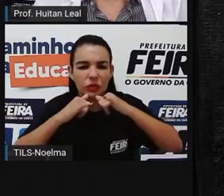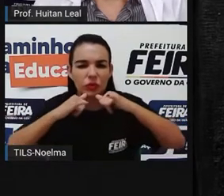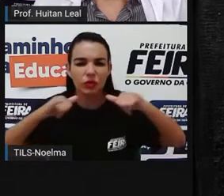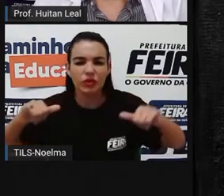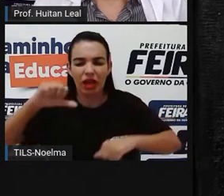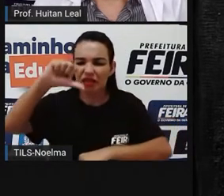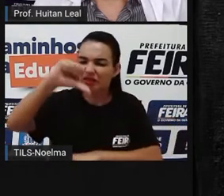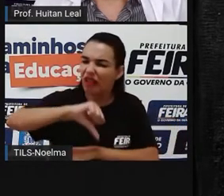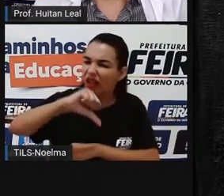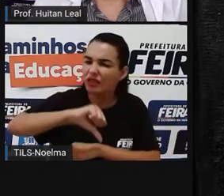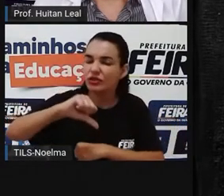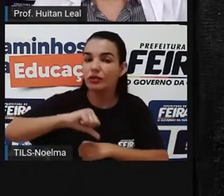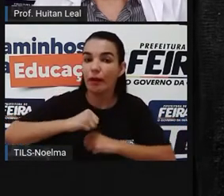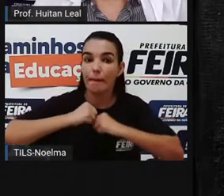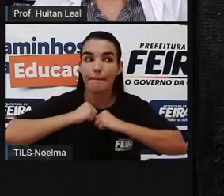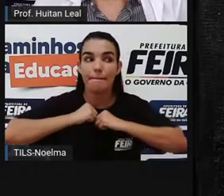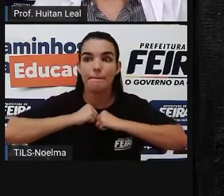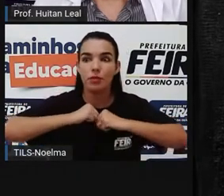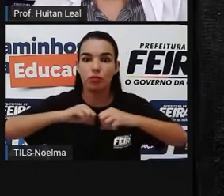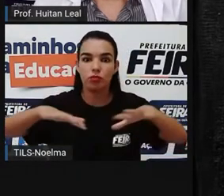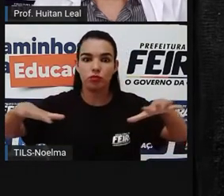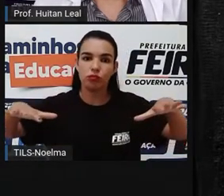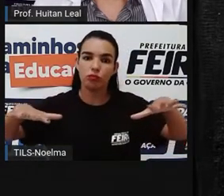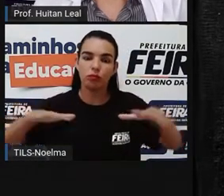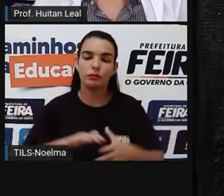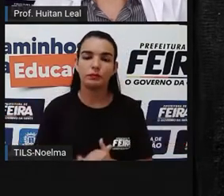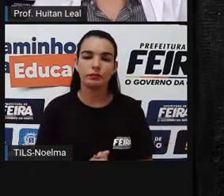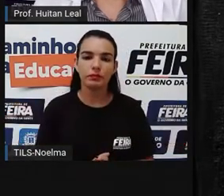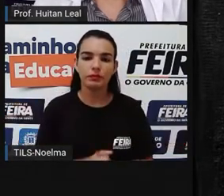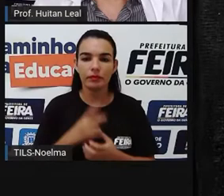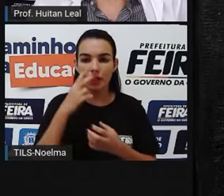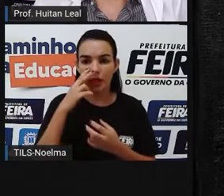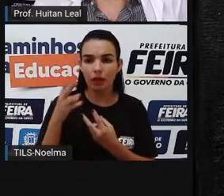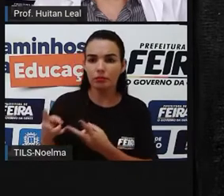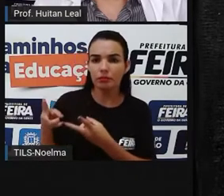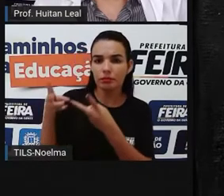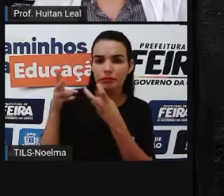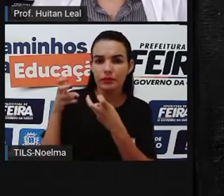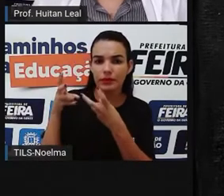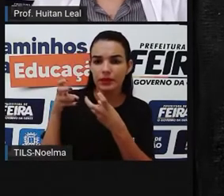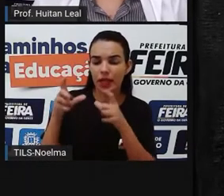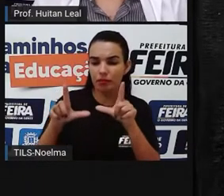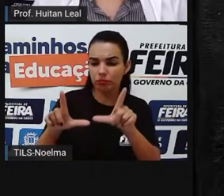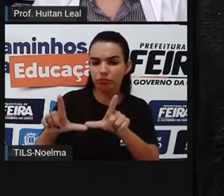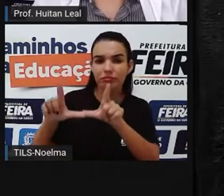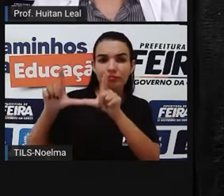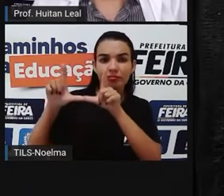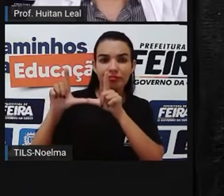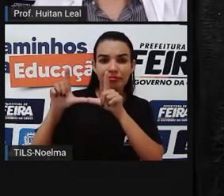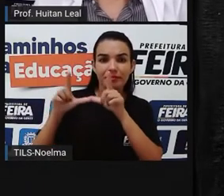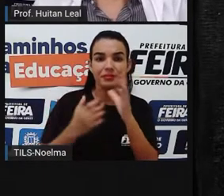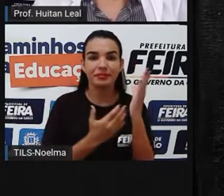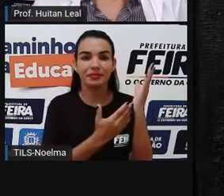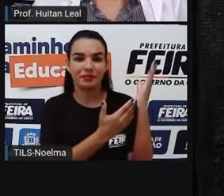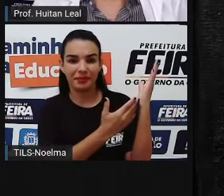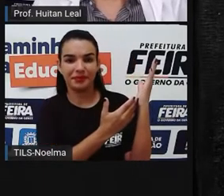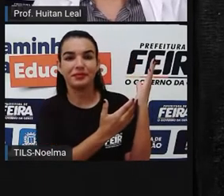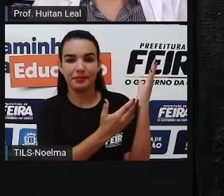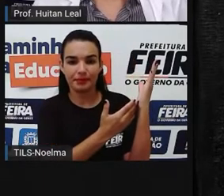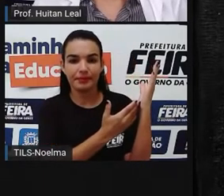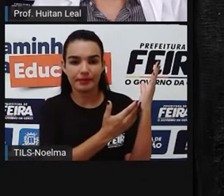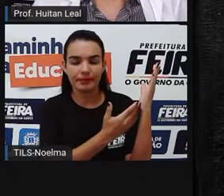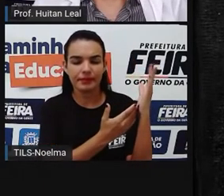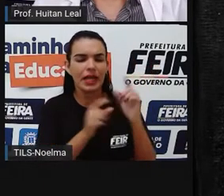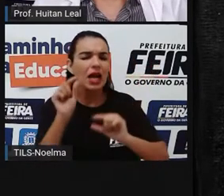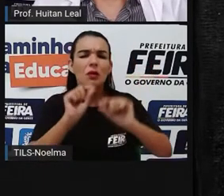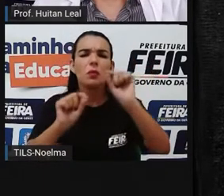cresceram muito, não é? Observe essa imagem. Para início de conversa, vamos observar essa imagem. O